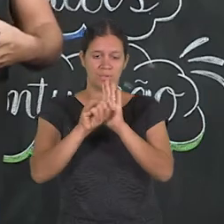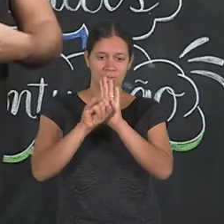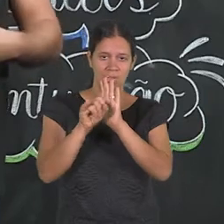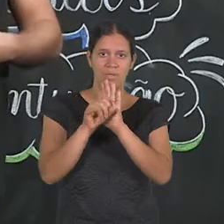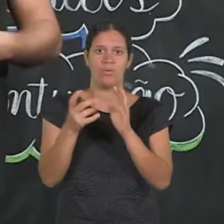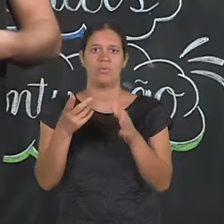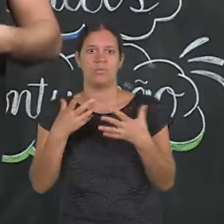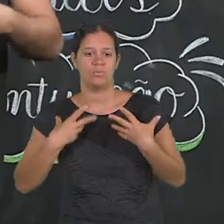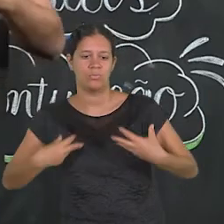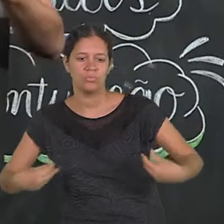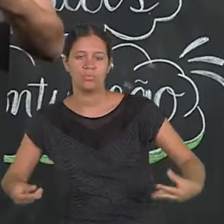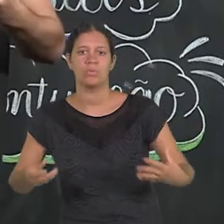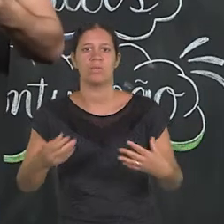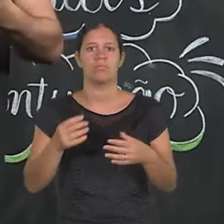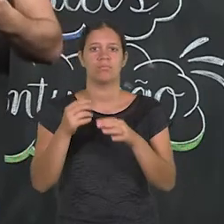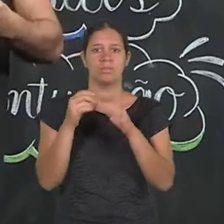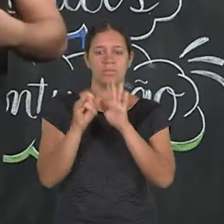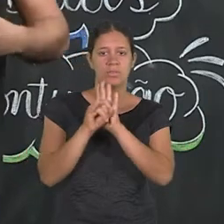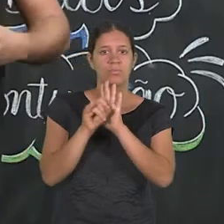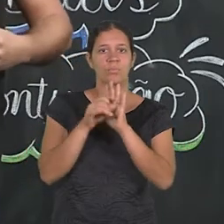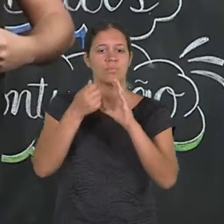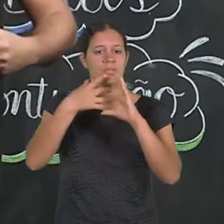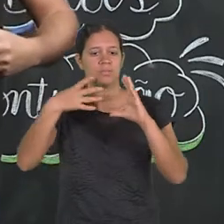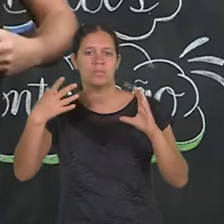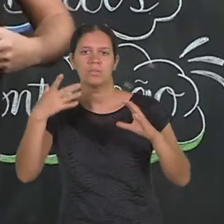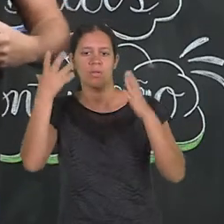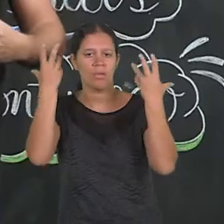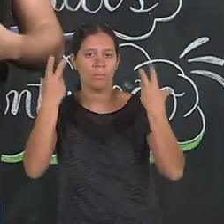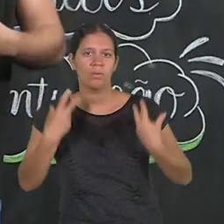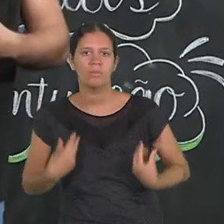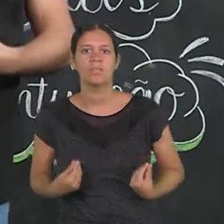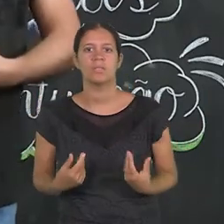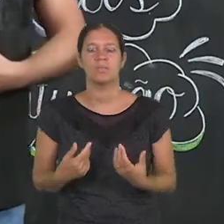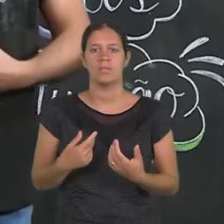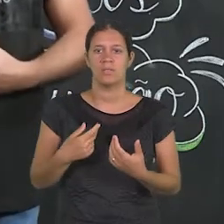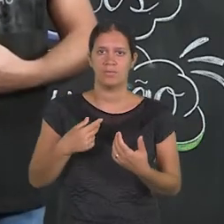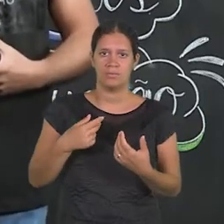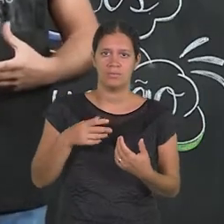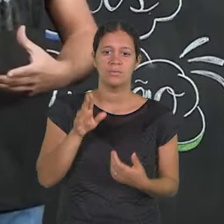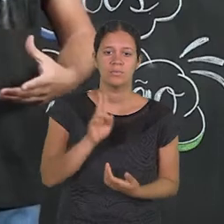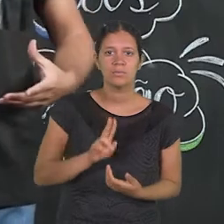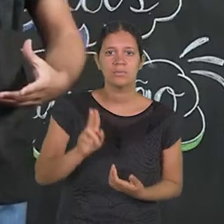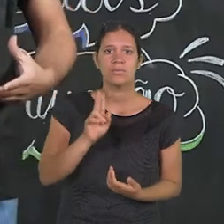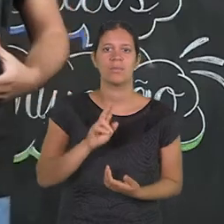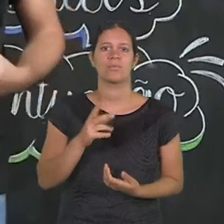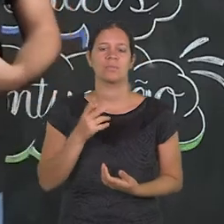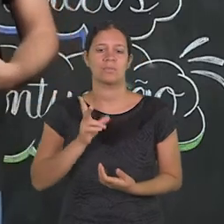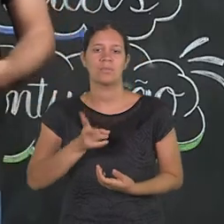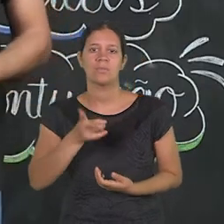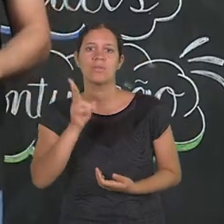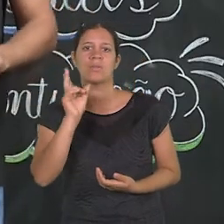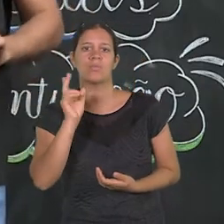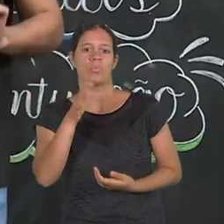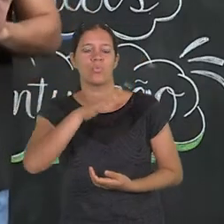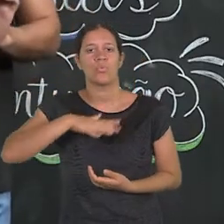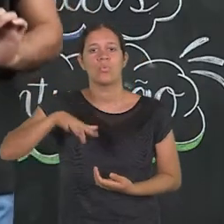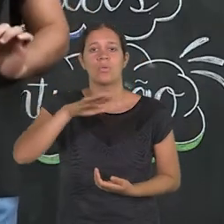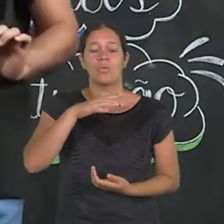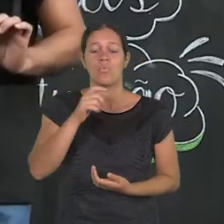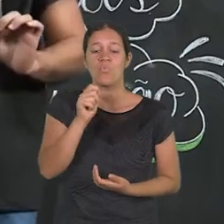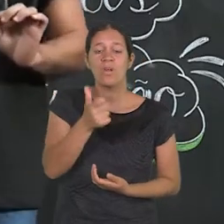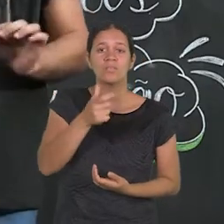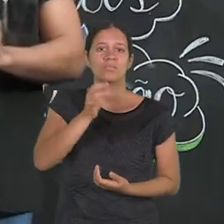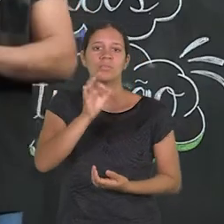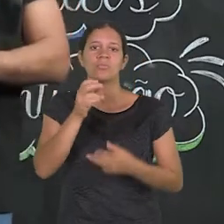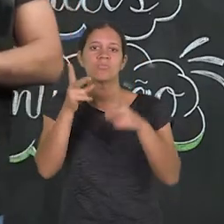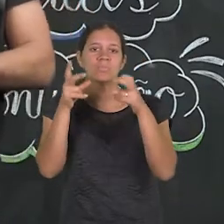identificação que ele tem do gestuário, a identificação que ele tem de uma característica do cabelo, um objeto cênico que é utilizado nessa construção. Por isso que a